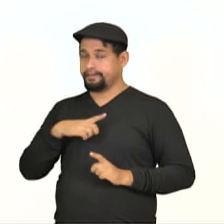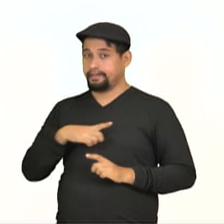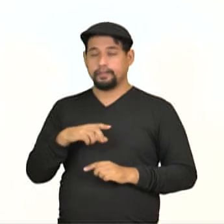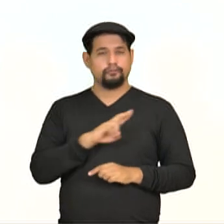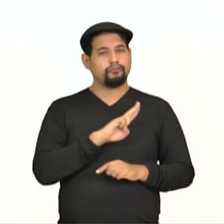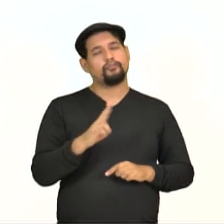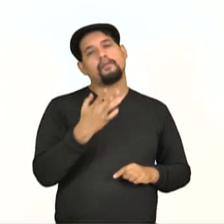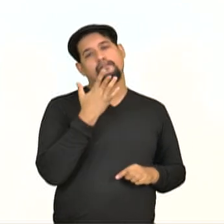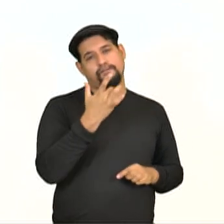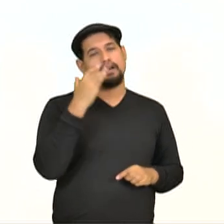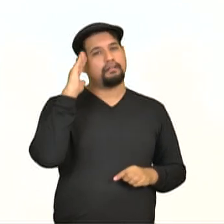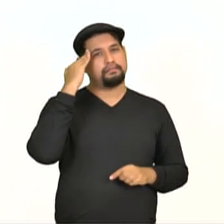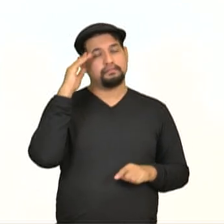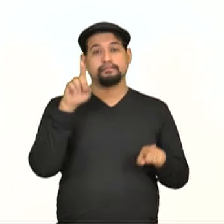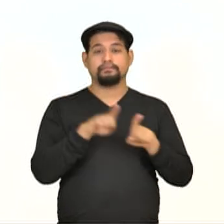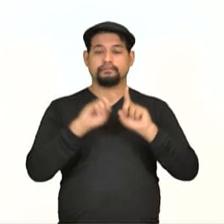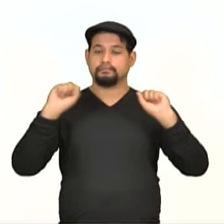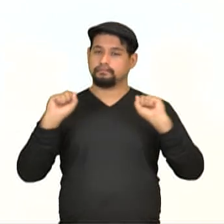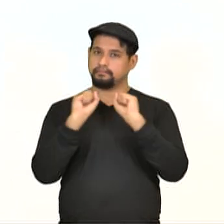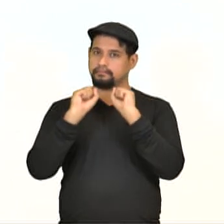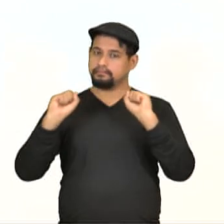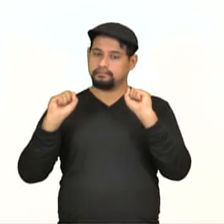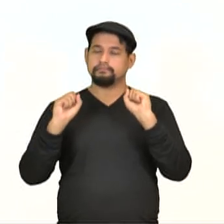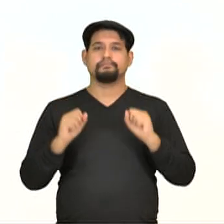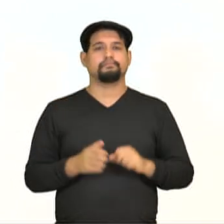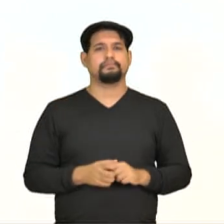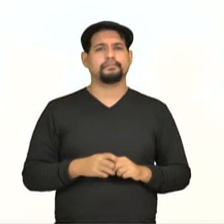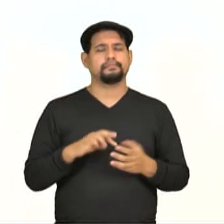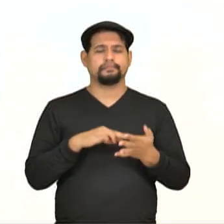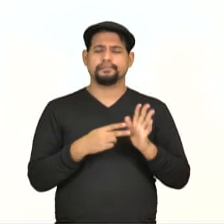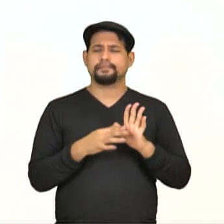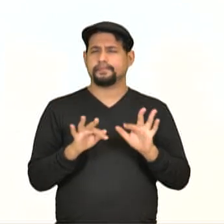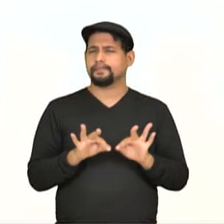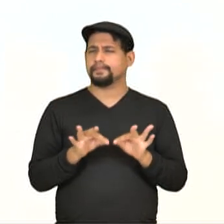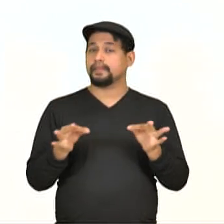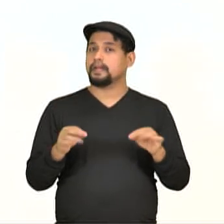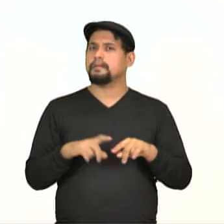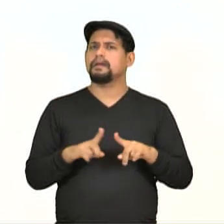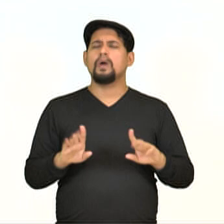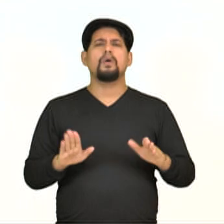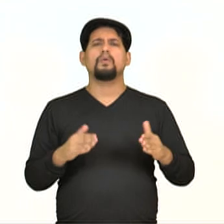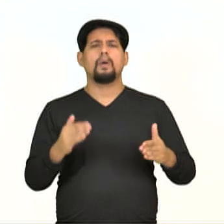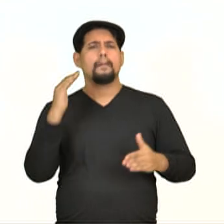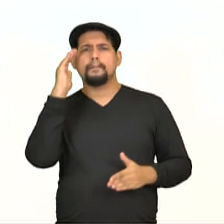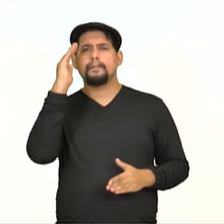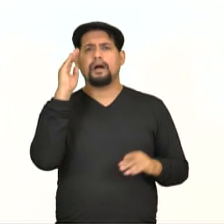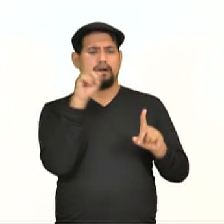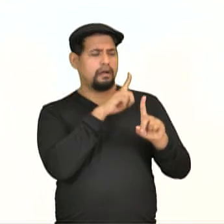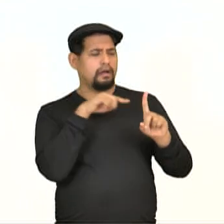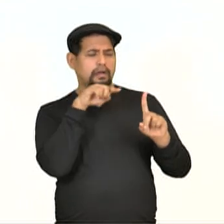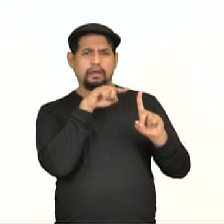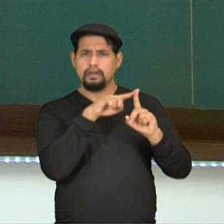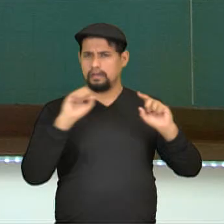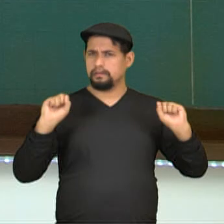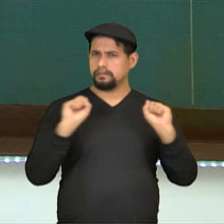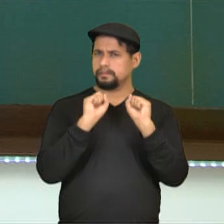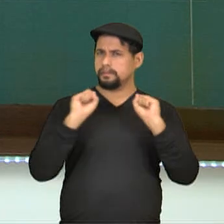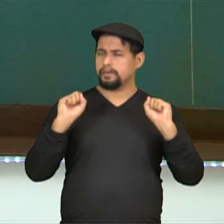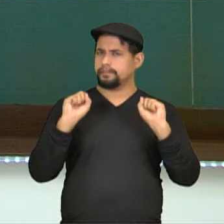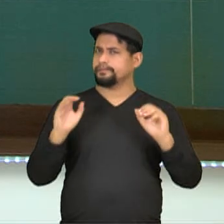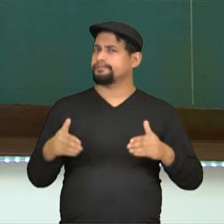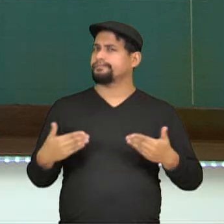o nome é fácil de entender, esporte de participação, bem simples. E qual é o principal objetivo desse esporte de